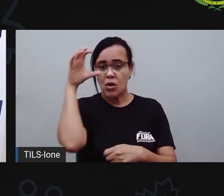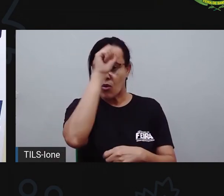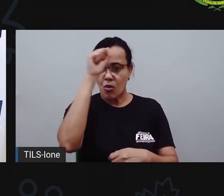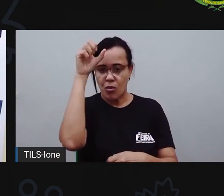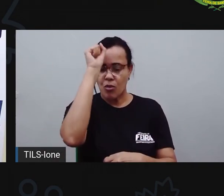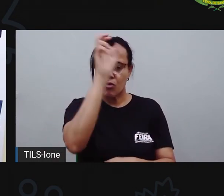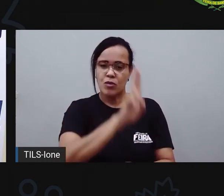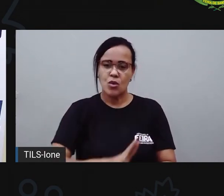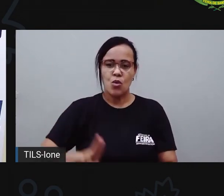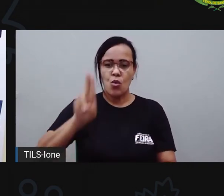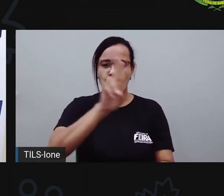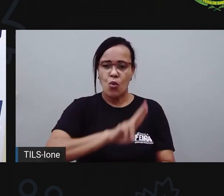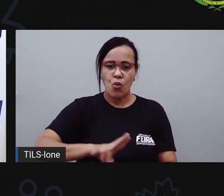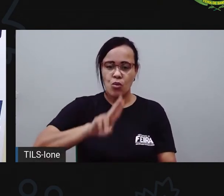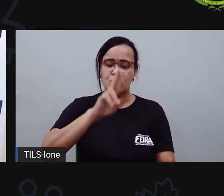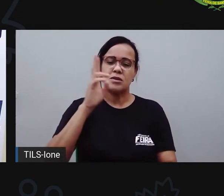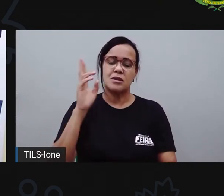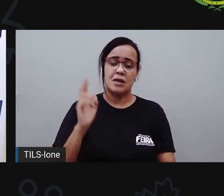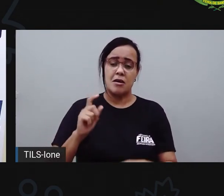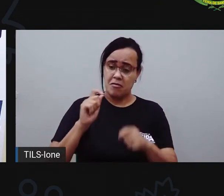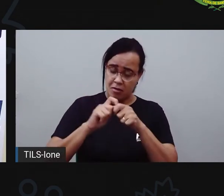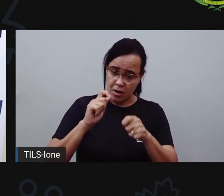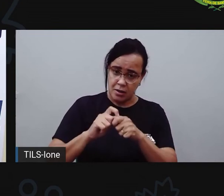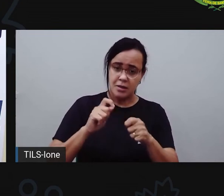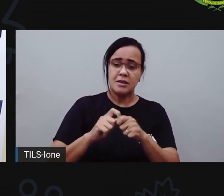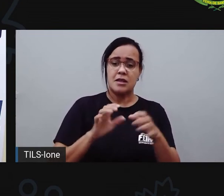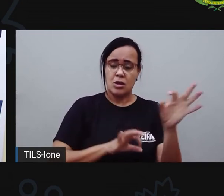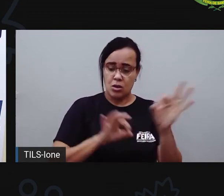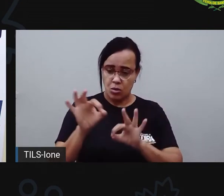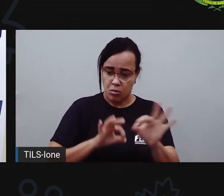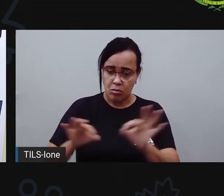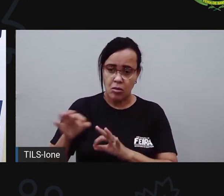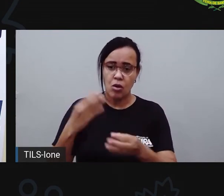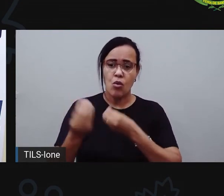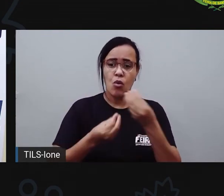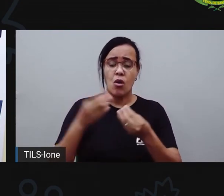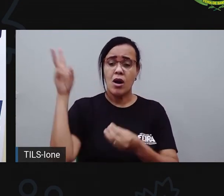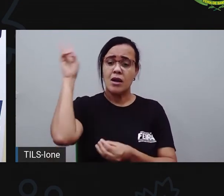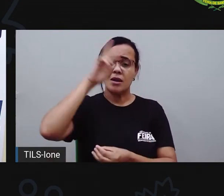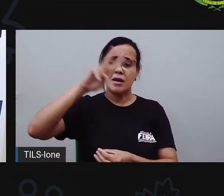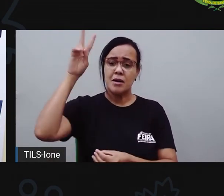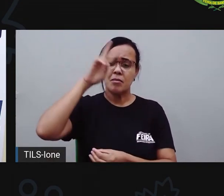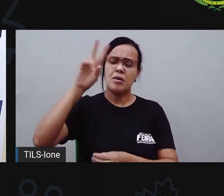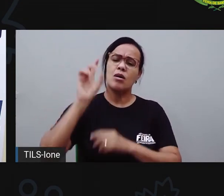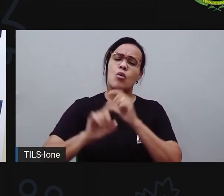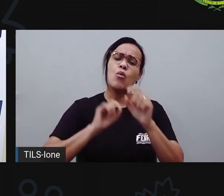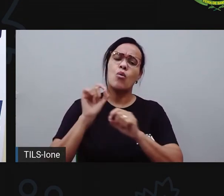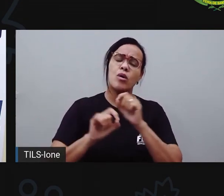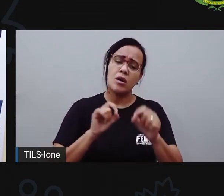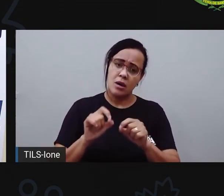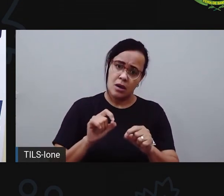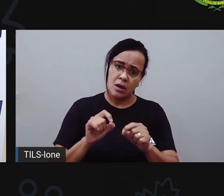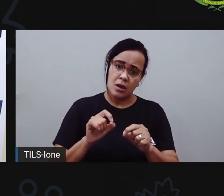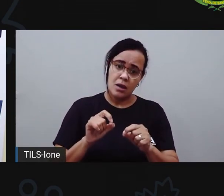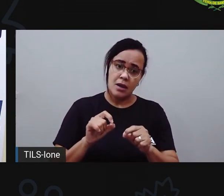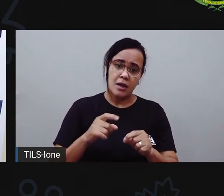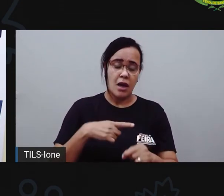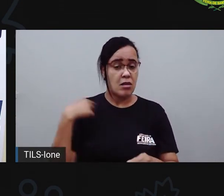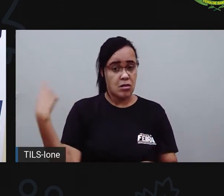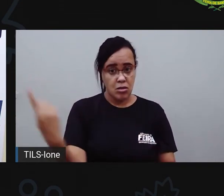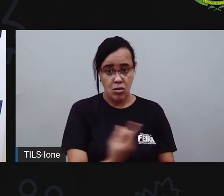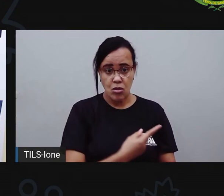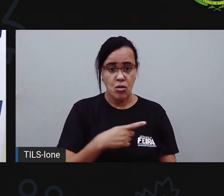a manusear, né, e também a gente lembrar sempre de que a gente não precisa